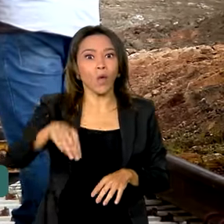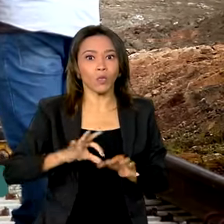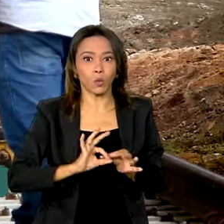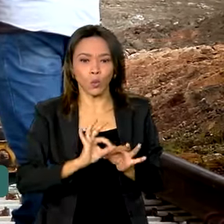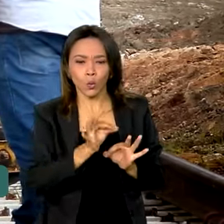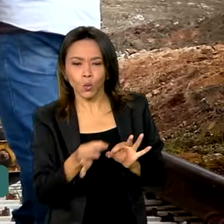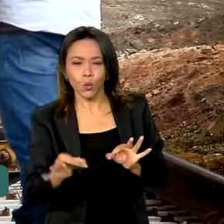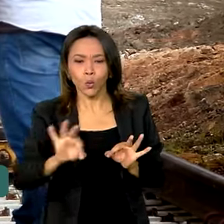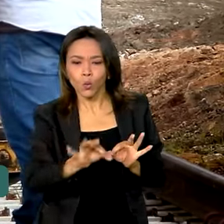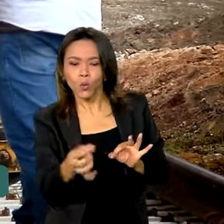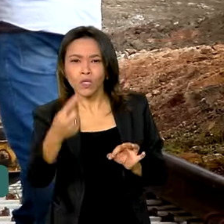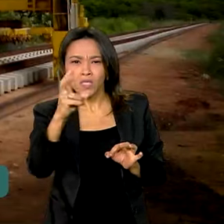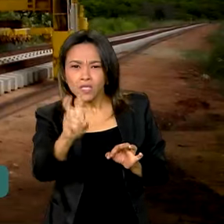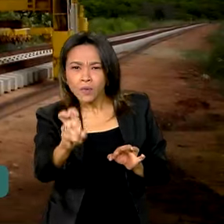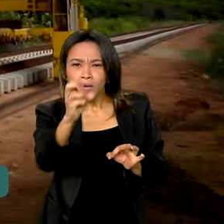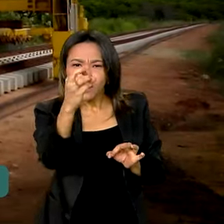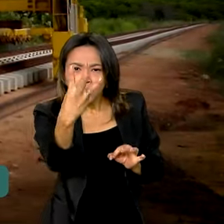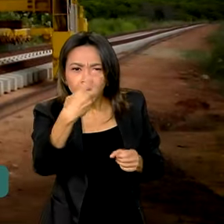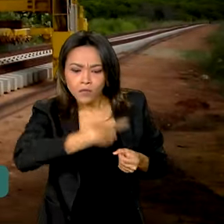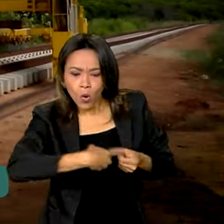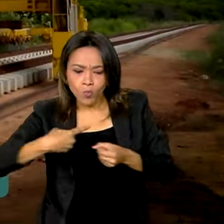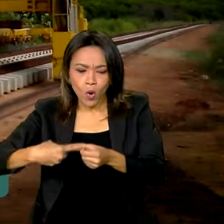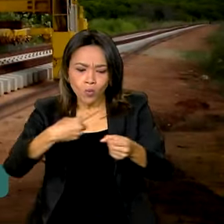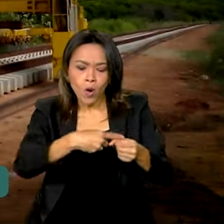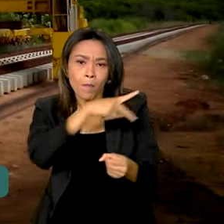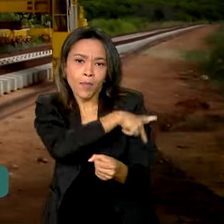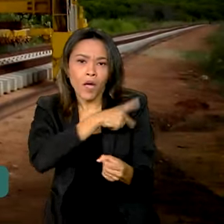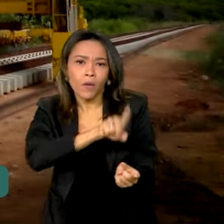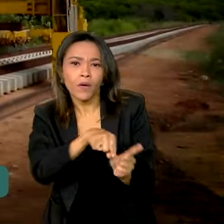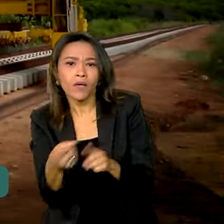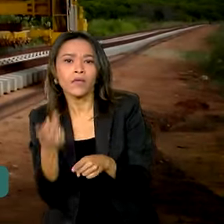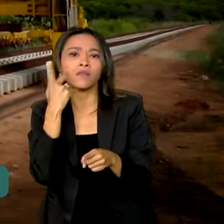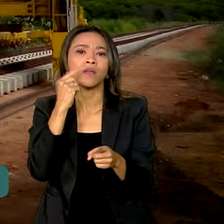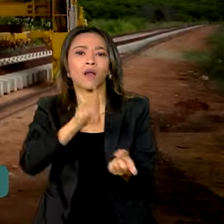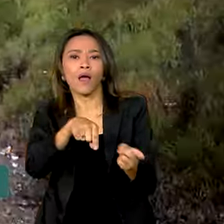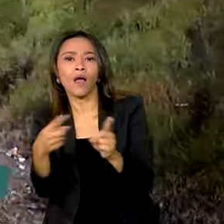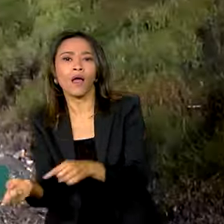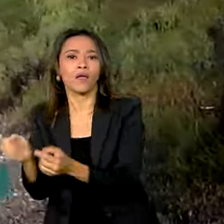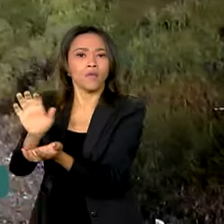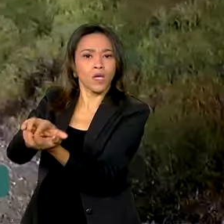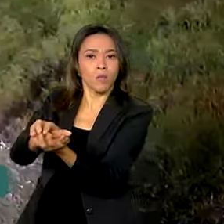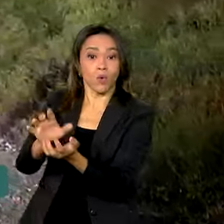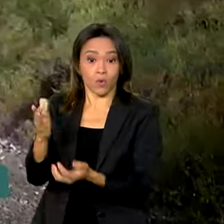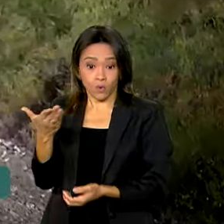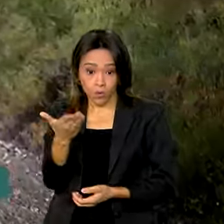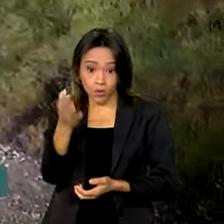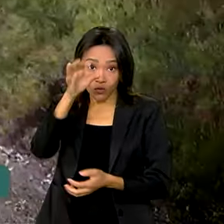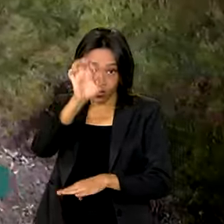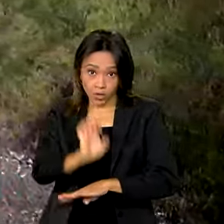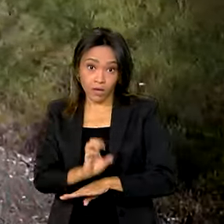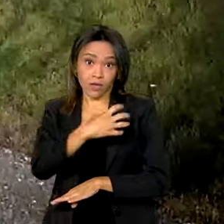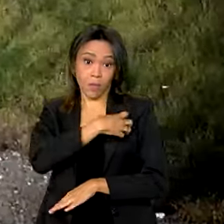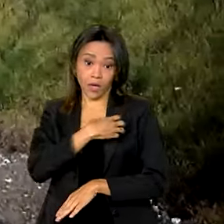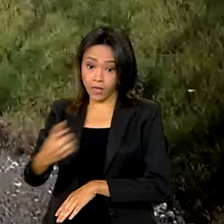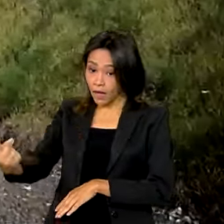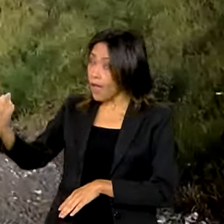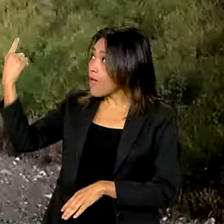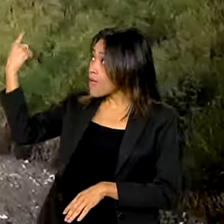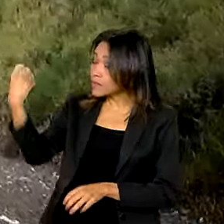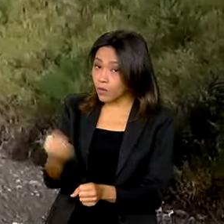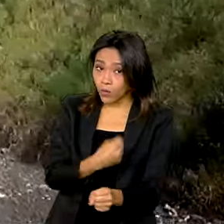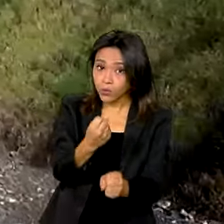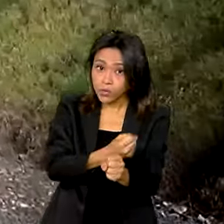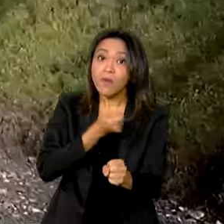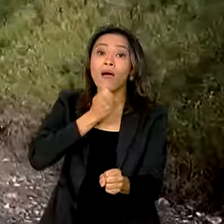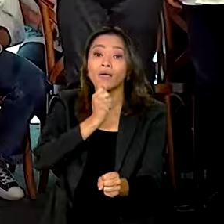passando por 53 municípios dos estados do Piauí, Ceará e Pernambuco. Na Bahia, a construção da ferrovia Oeste-Leste